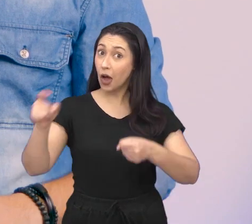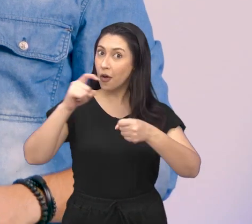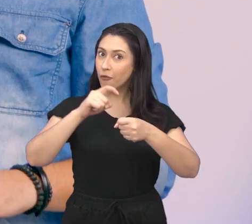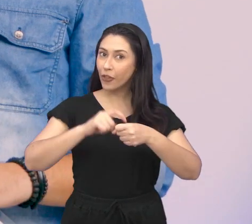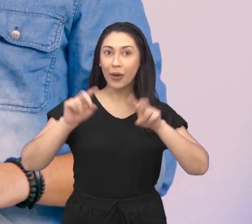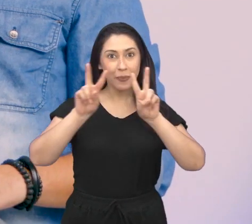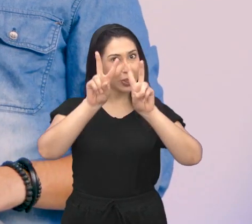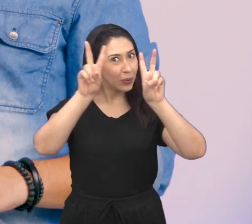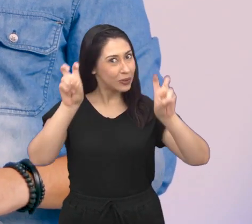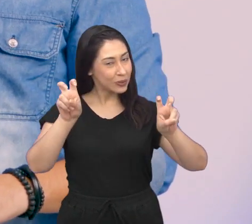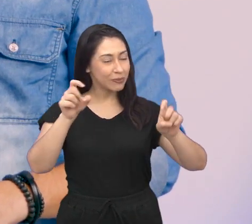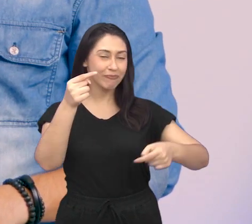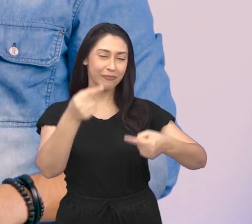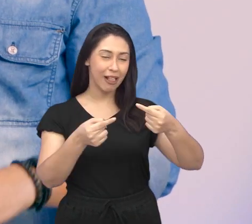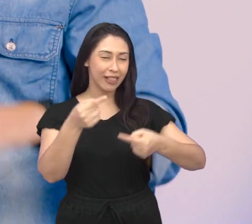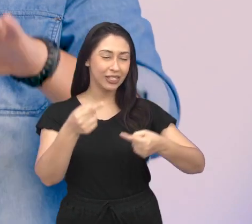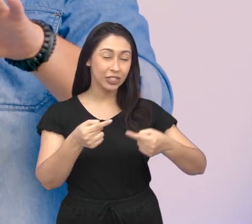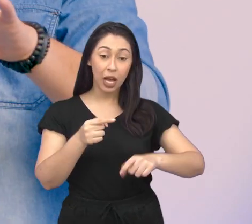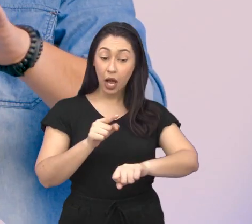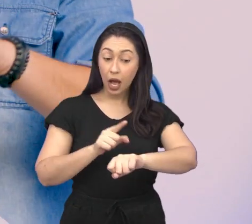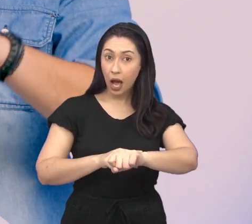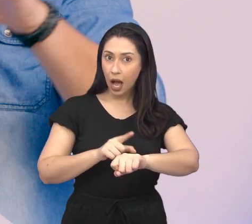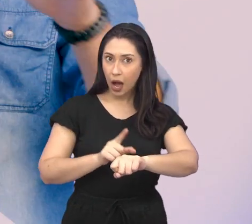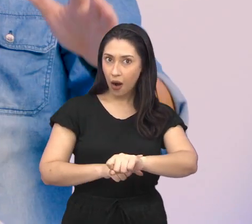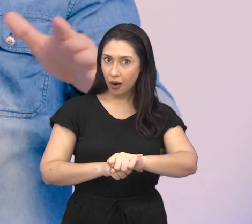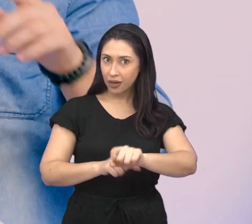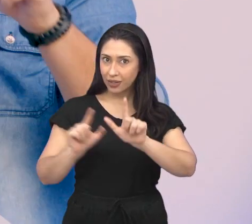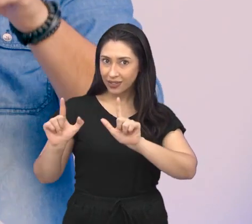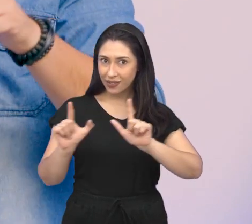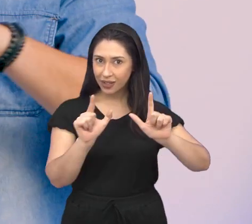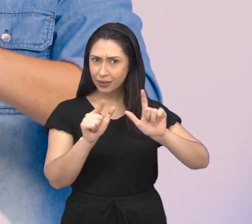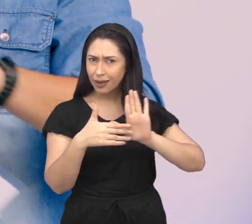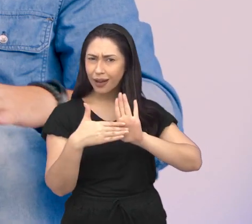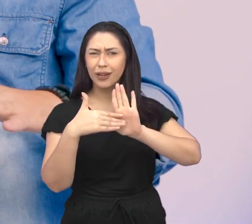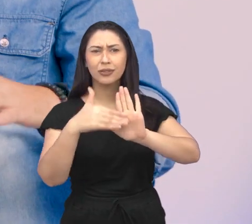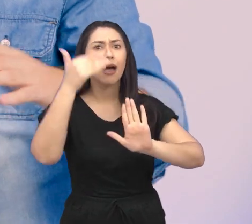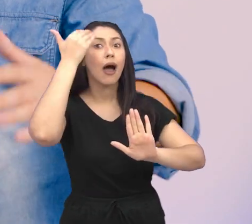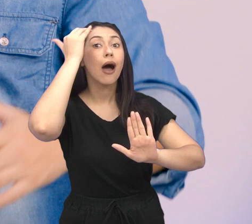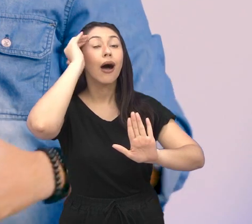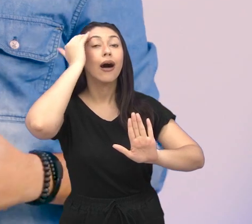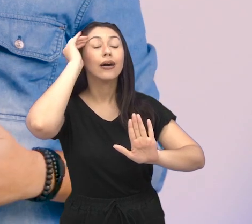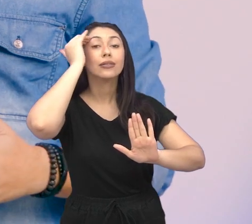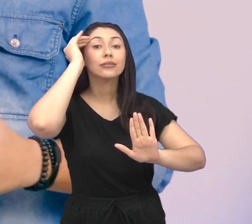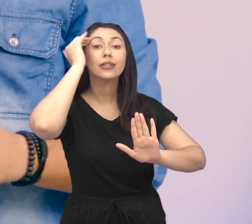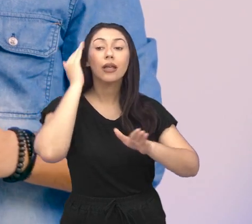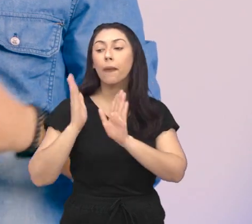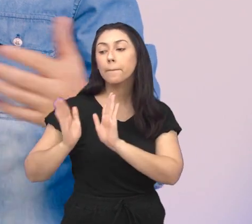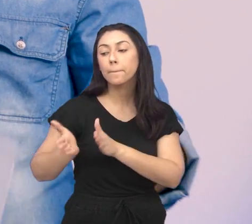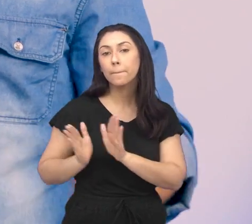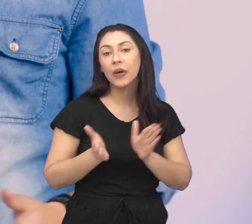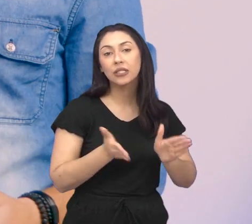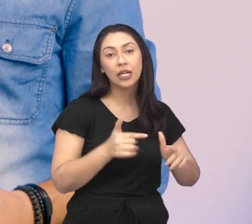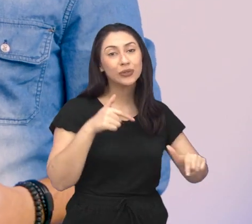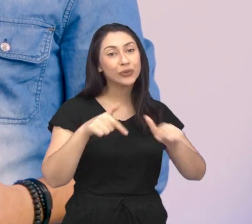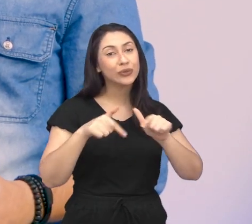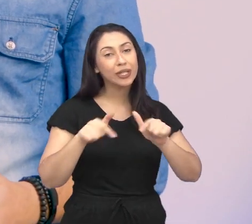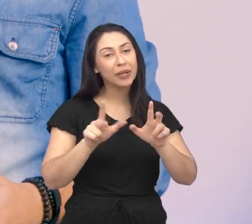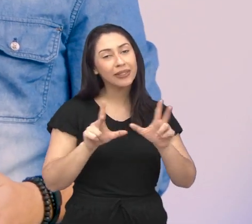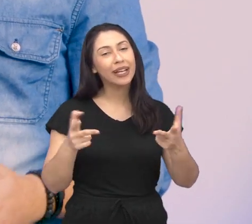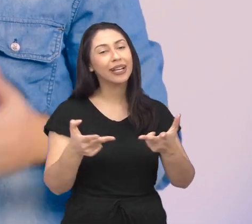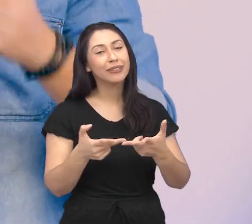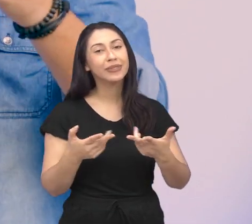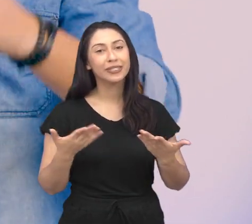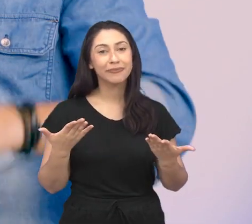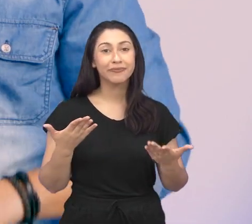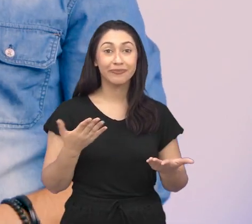E voltamos a falar sobre política. Chegou a hora do nosso quadro semanal que te ajuda a entender um pouco mais dos processos e do dia a